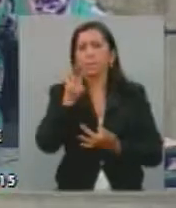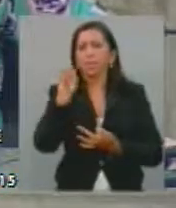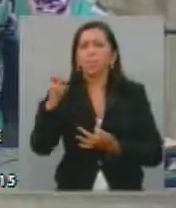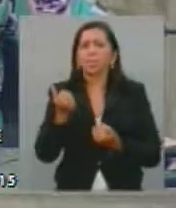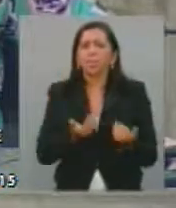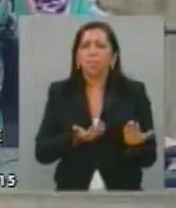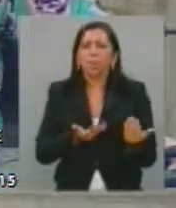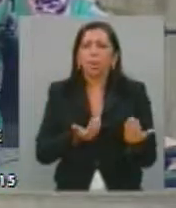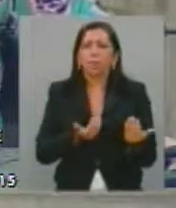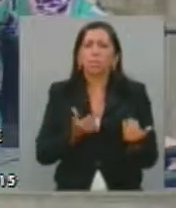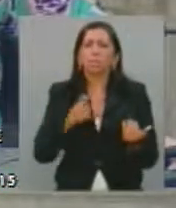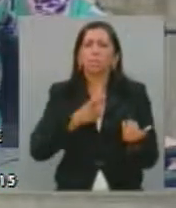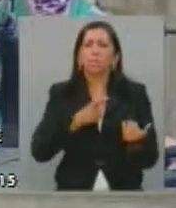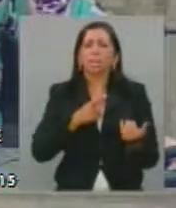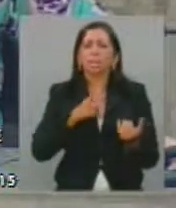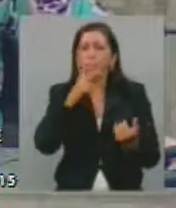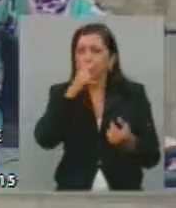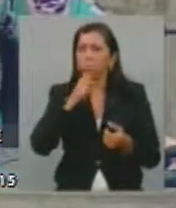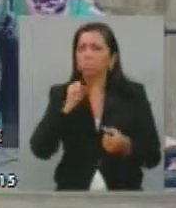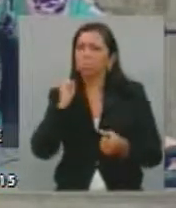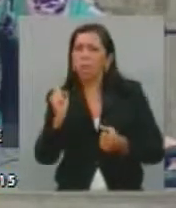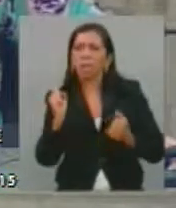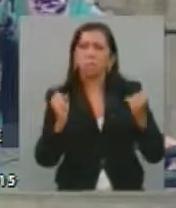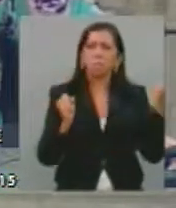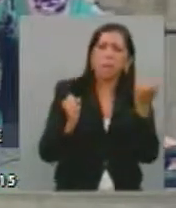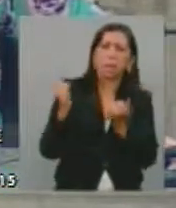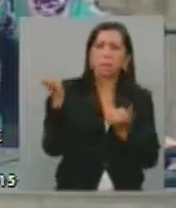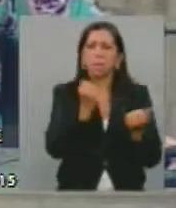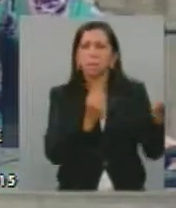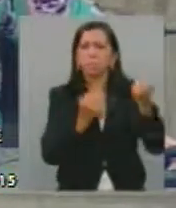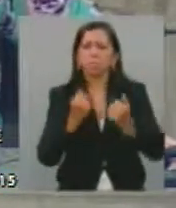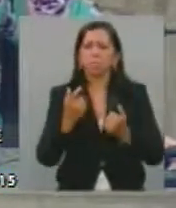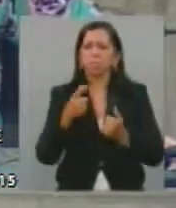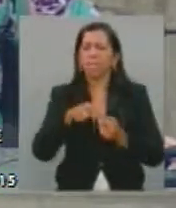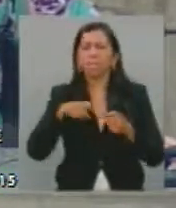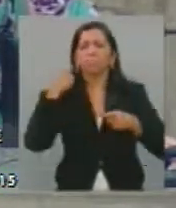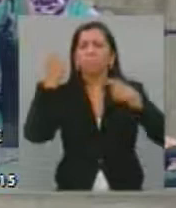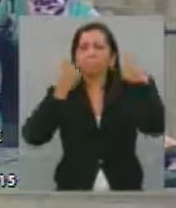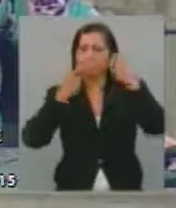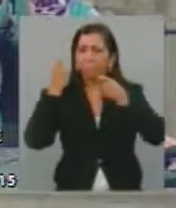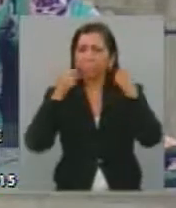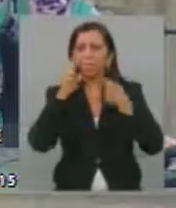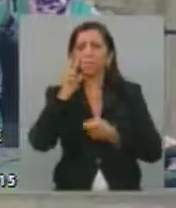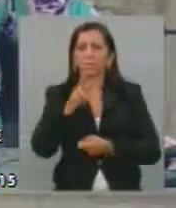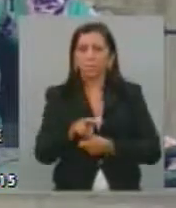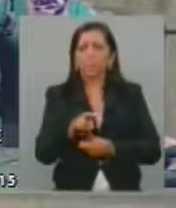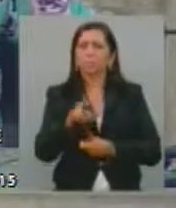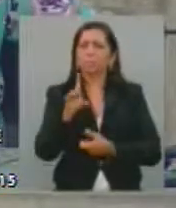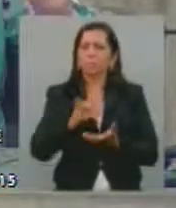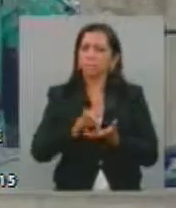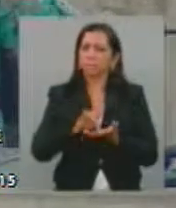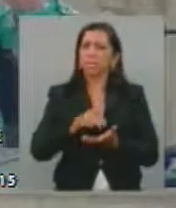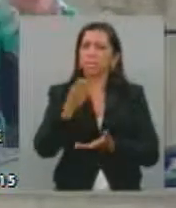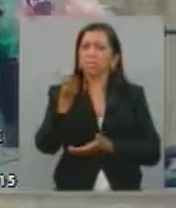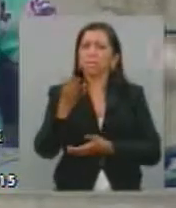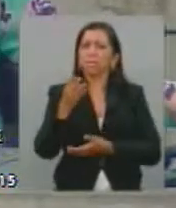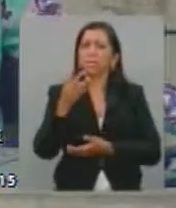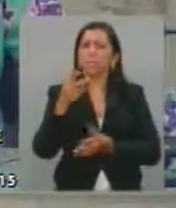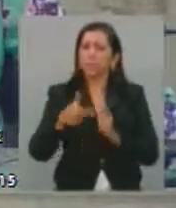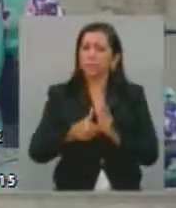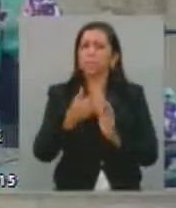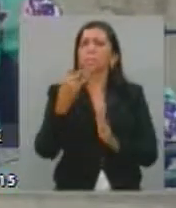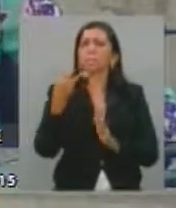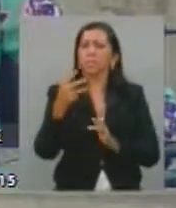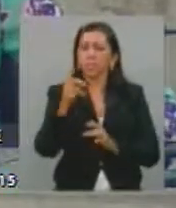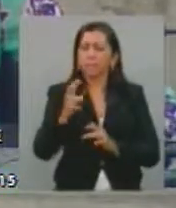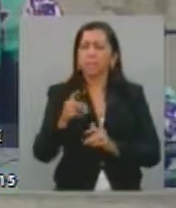adolescentes literalmente eles estão se matando, se destruindo. E isso é preocupante, eu vi vossa excelência, já acho que a terceira vez